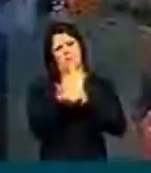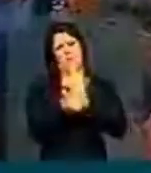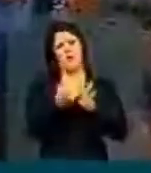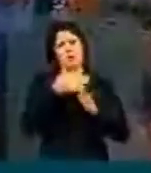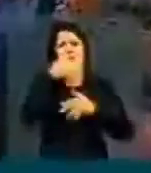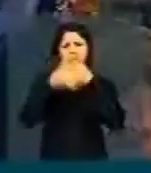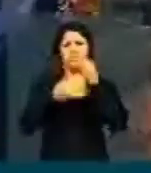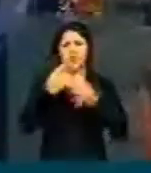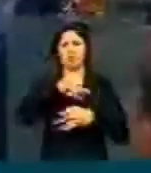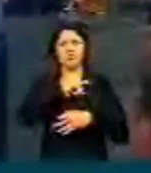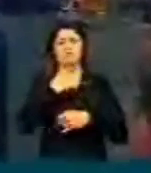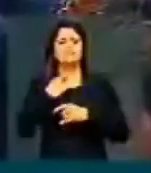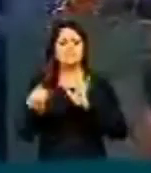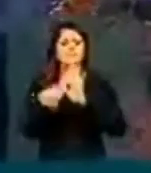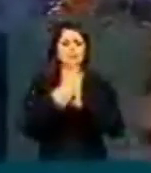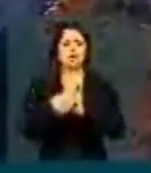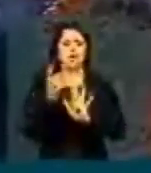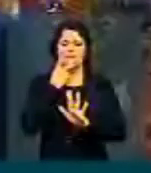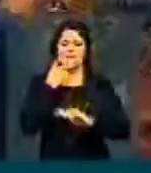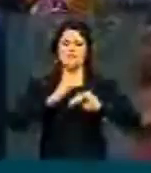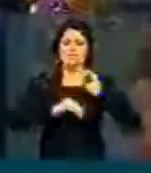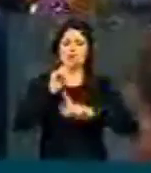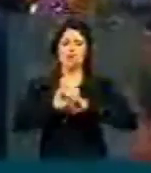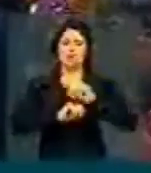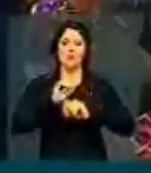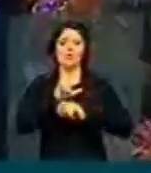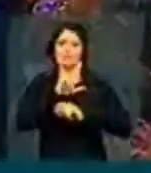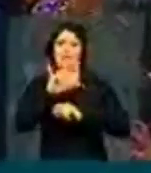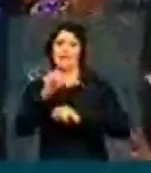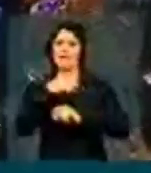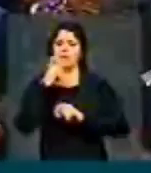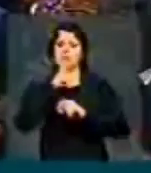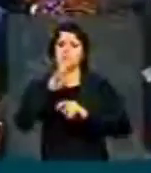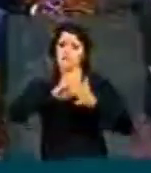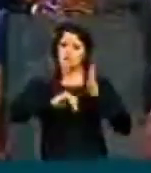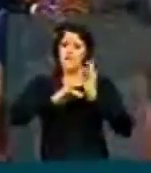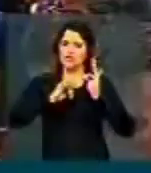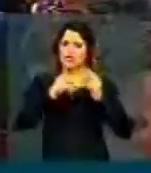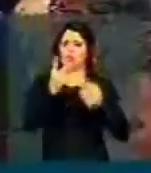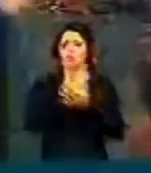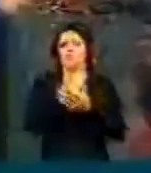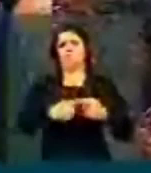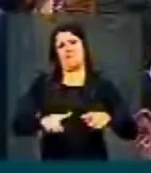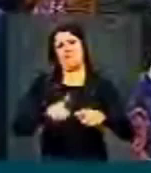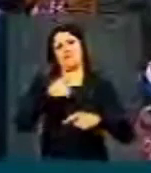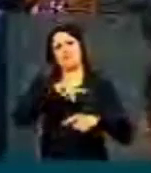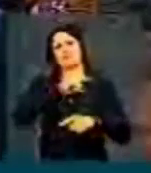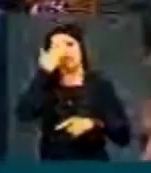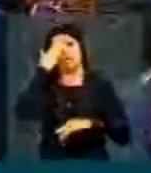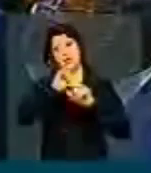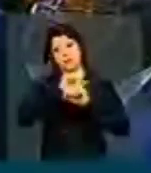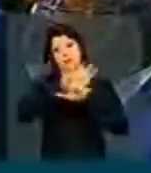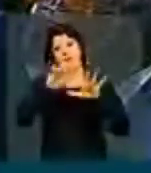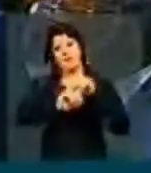questões que nós colocamos para que fossem dirimidas, e essas questões nós entendemos